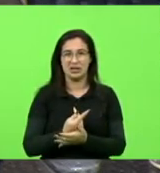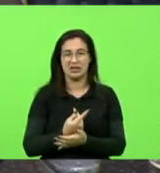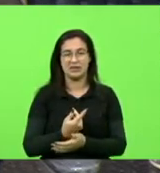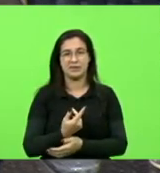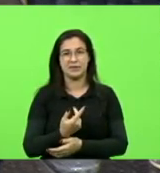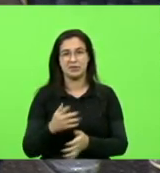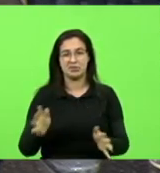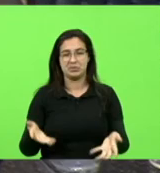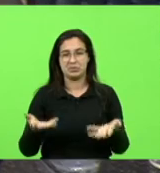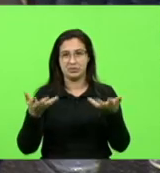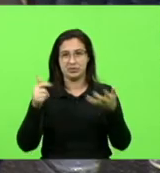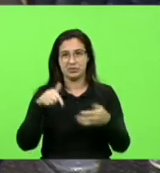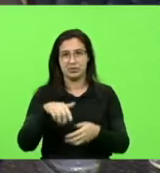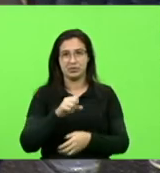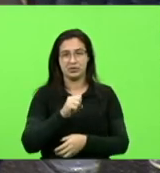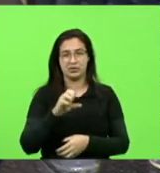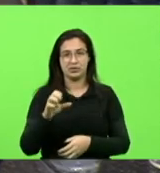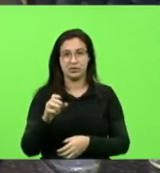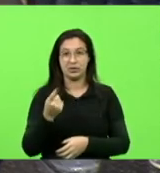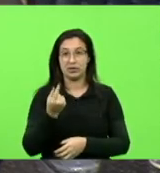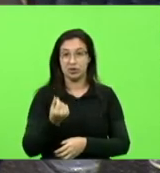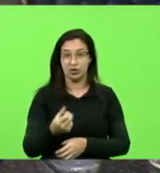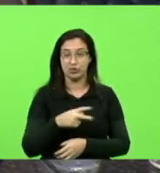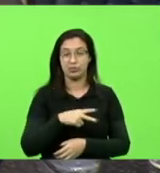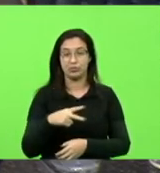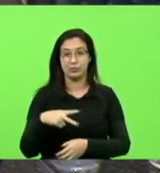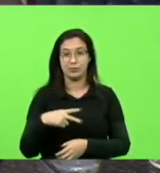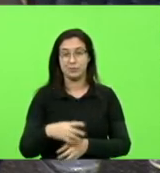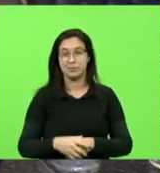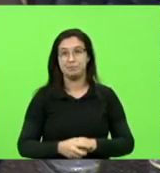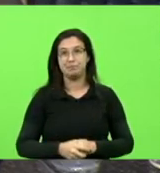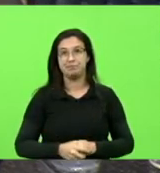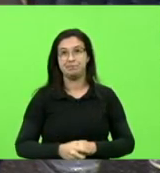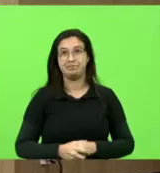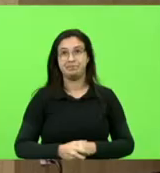promover aqui em Santa Catarina, com dinheiro público. Obrigado, presidente.